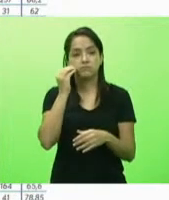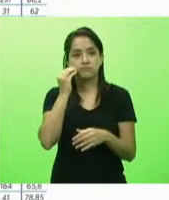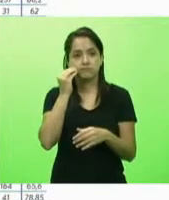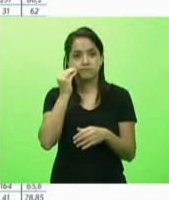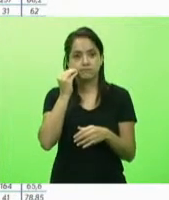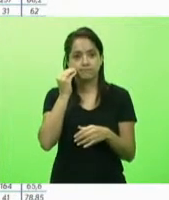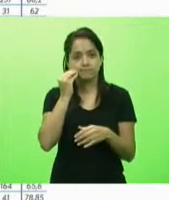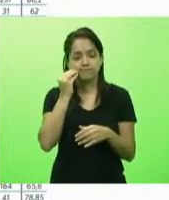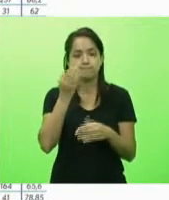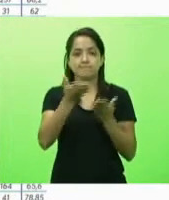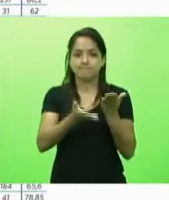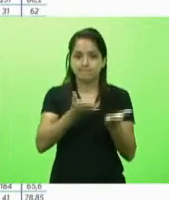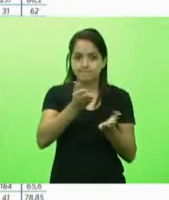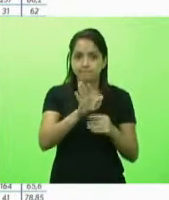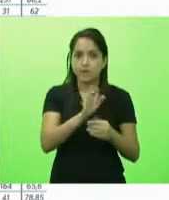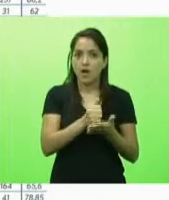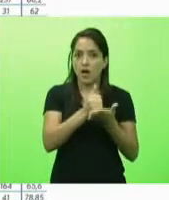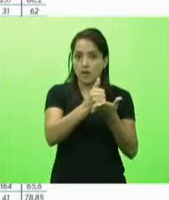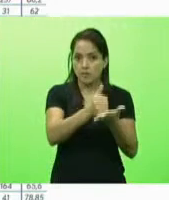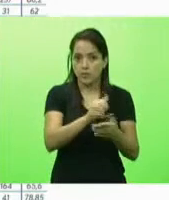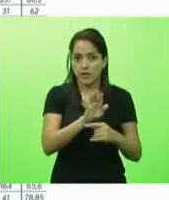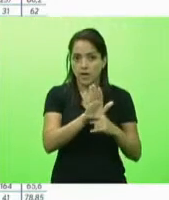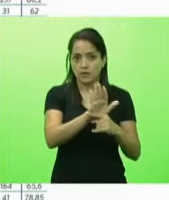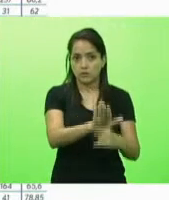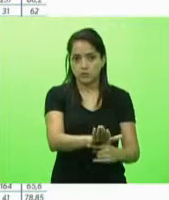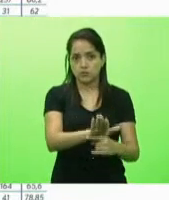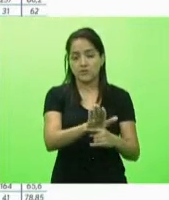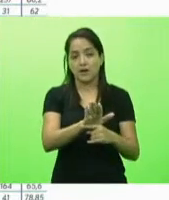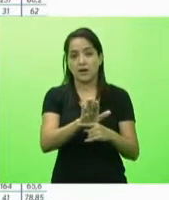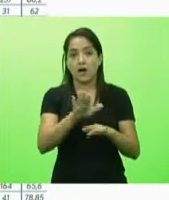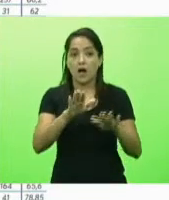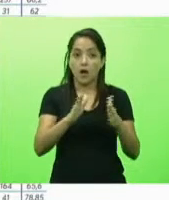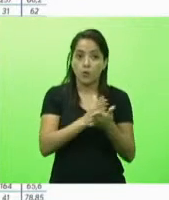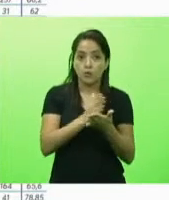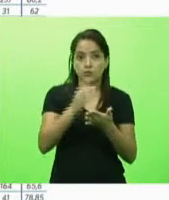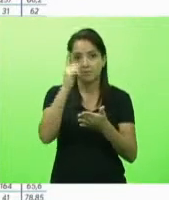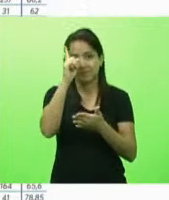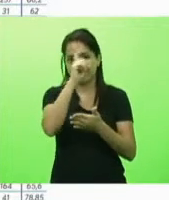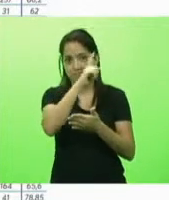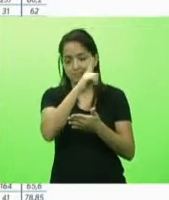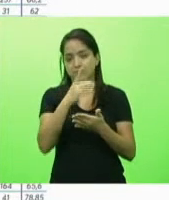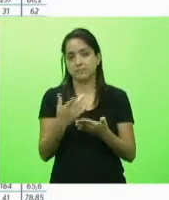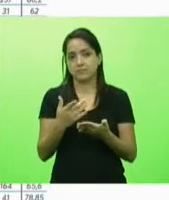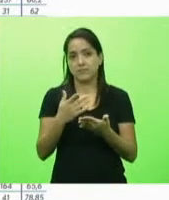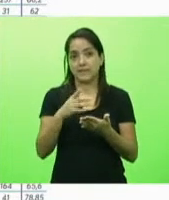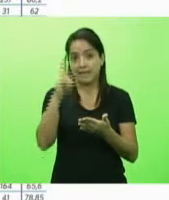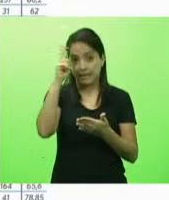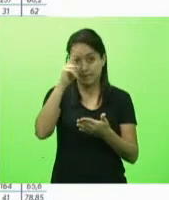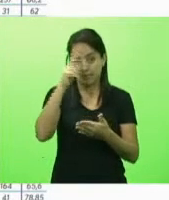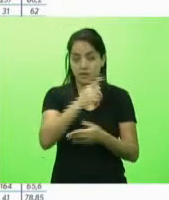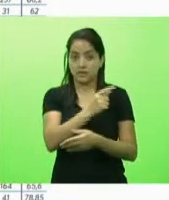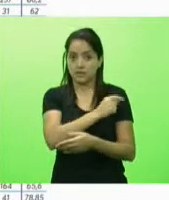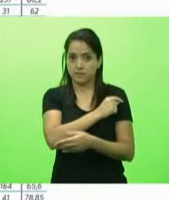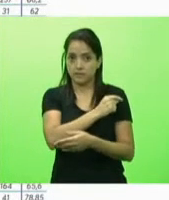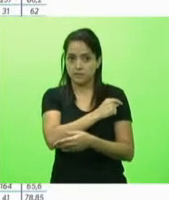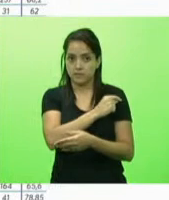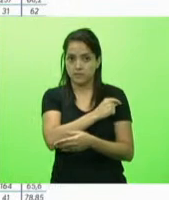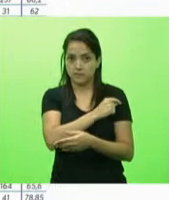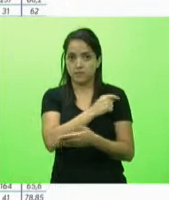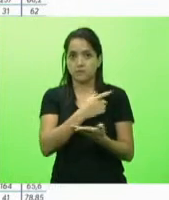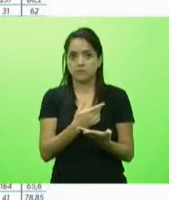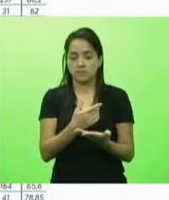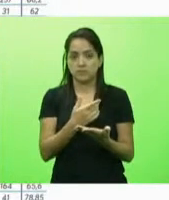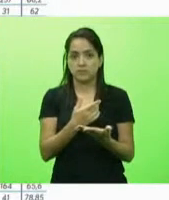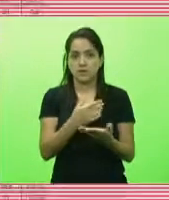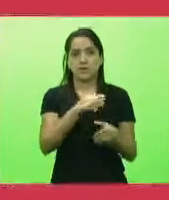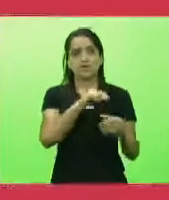prestar apoio a esses municípios que tem alguma dificuldade lembrando que a vacinação ela é uma ação da atenção primária